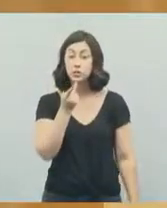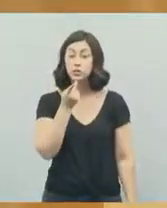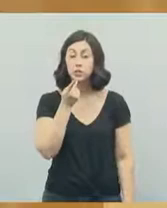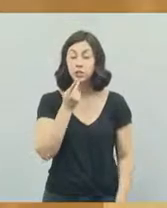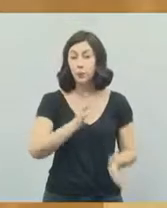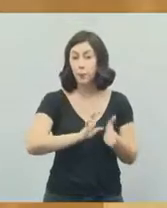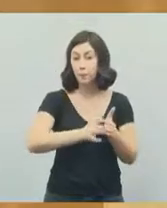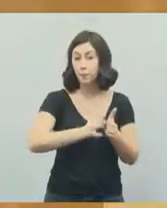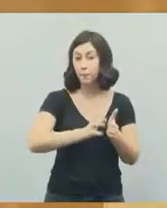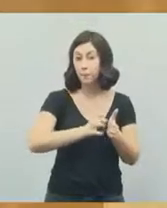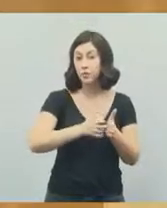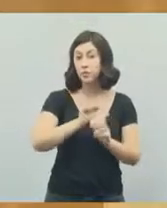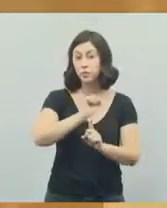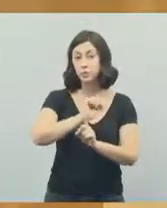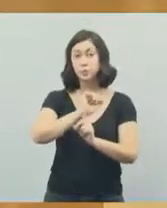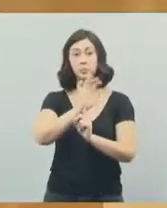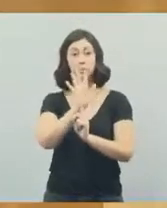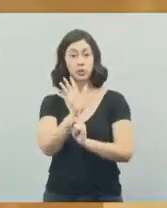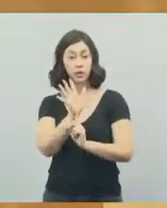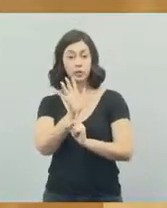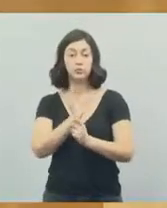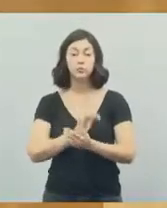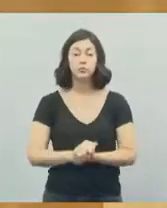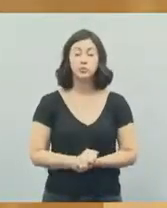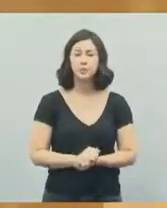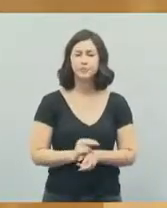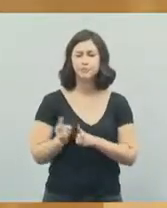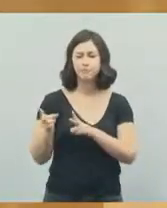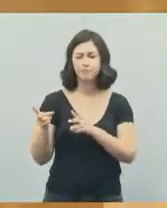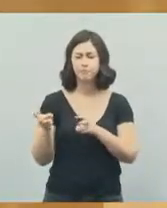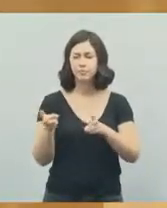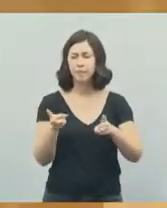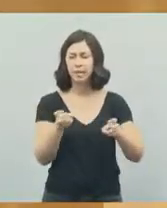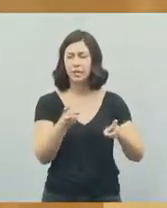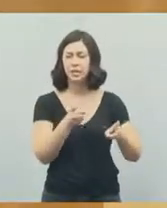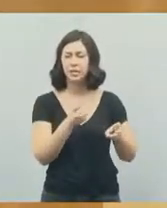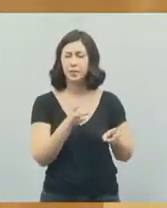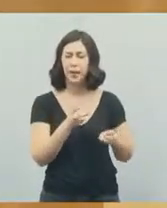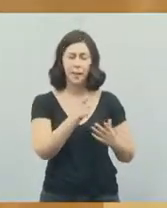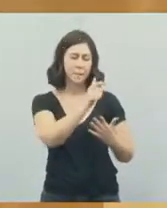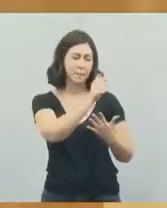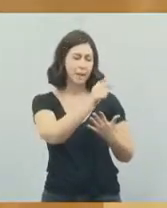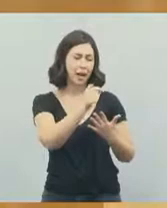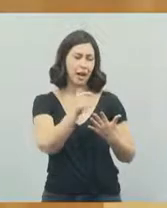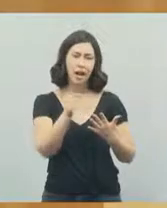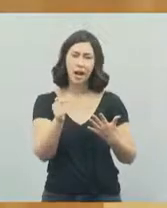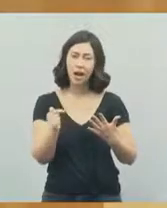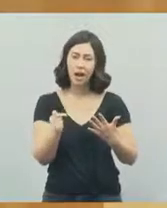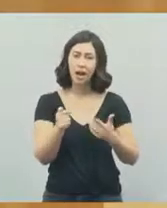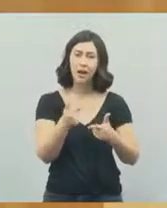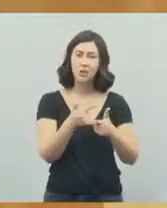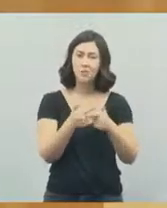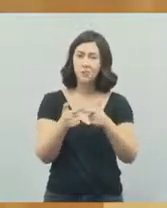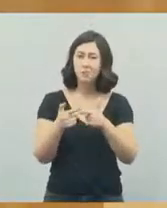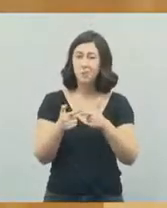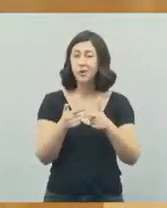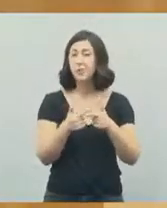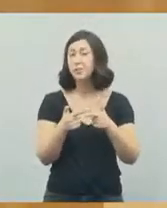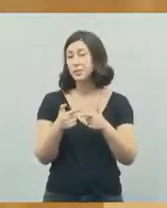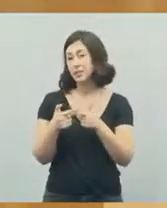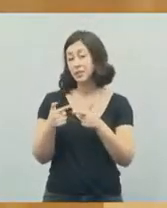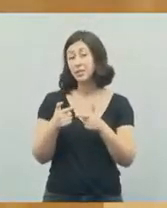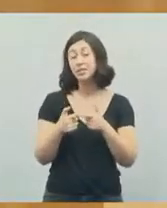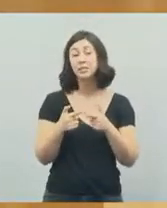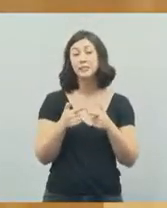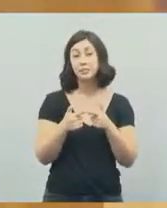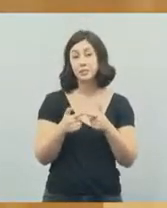Republicanos também, e detectamos ali vários casos de ajuda a